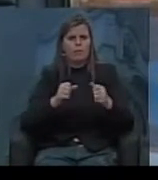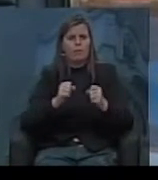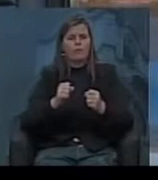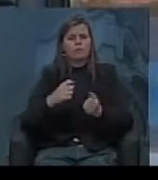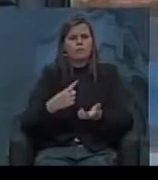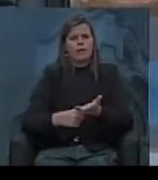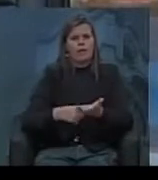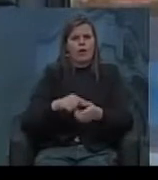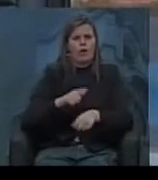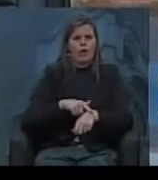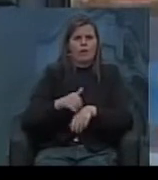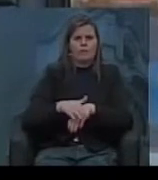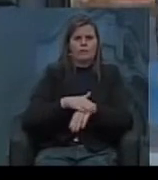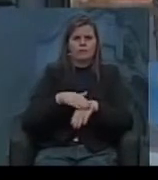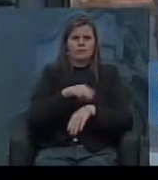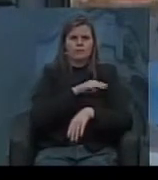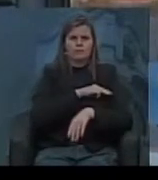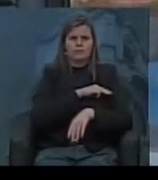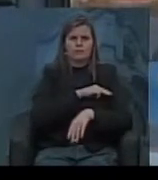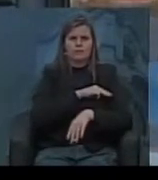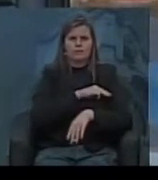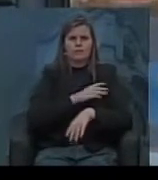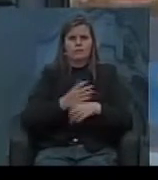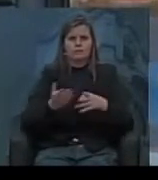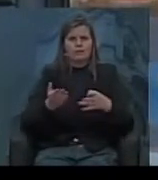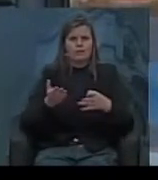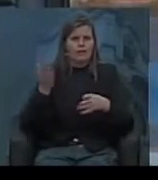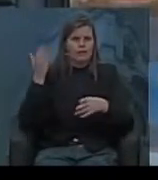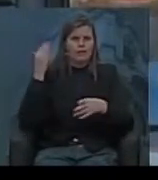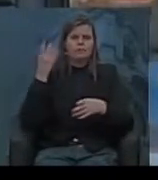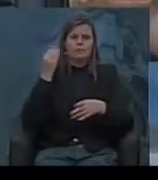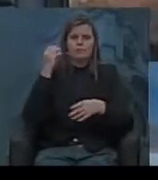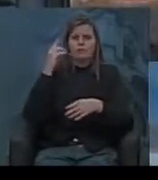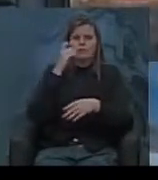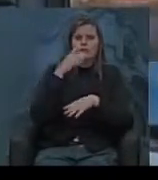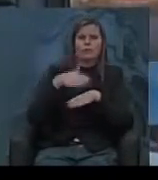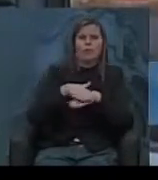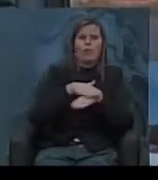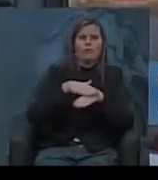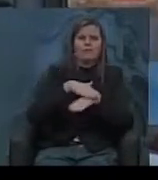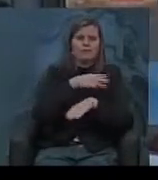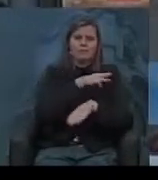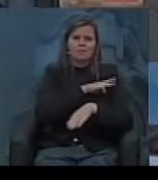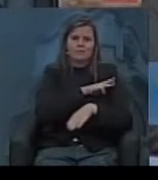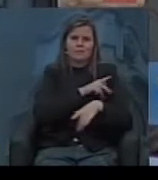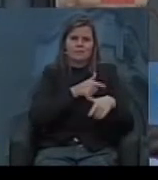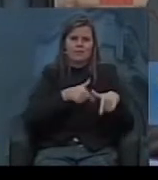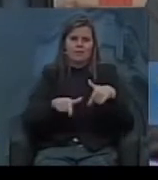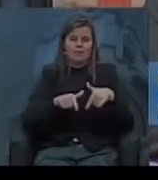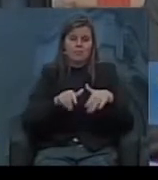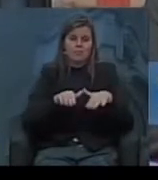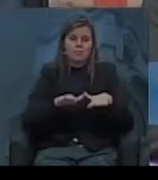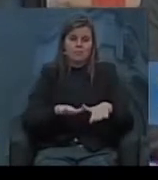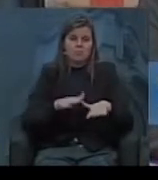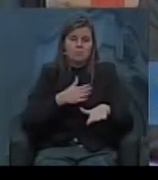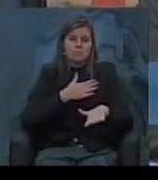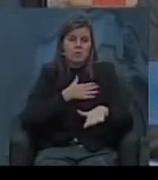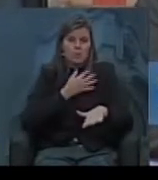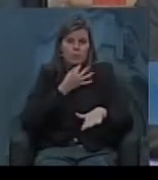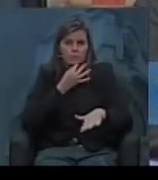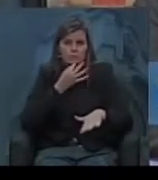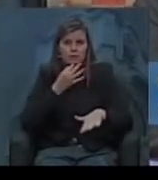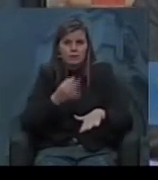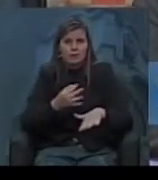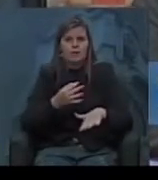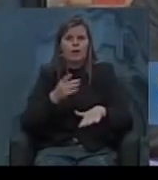marcar a hora e falar com o ministro que antes era uma coisa extremamente difícil de alguém chegar e falar com o ministro do Trabalho etc então ao meu ver até cabe um resgate